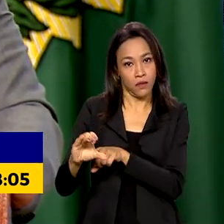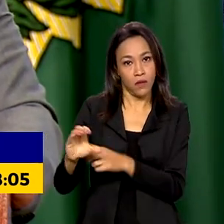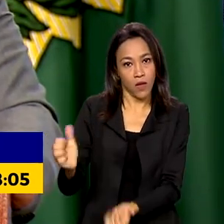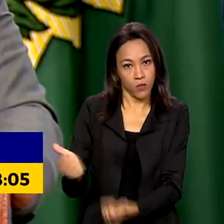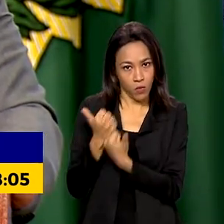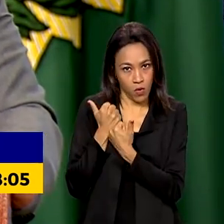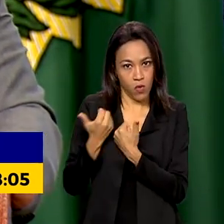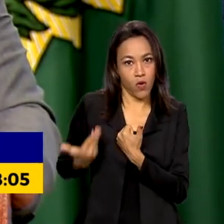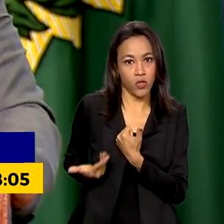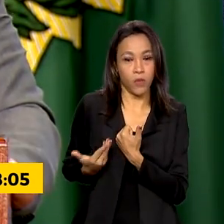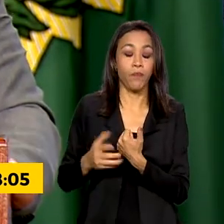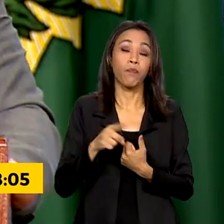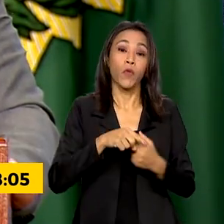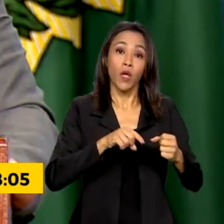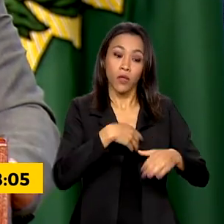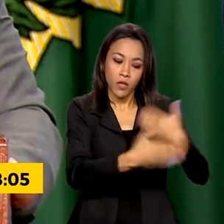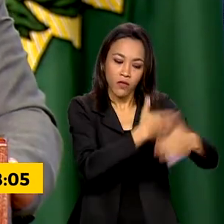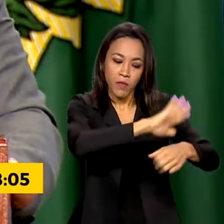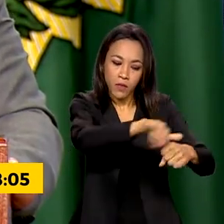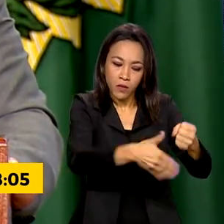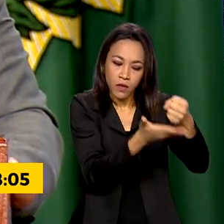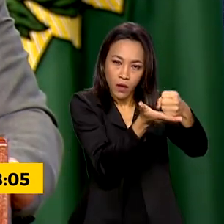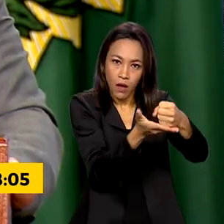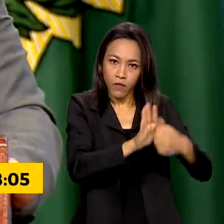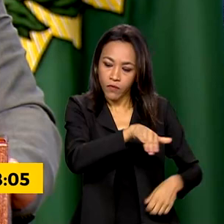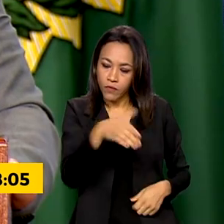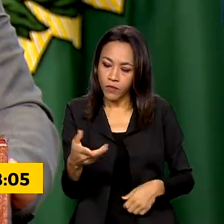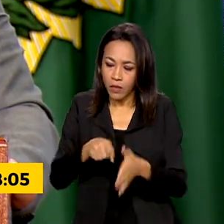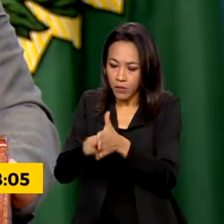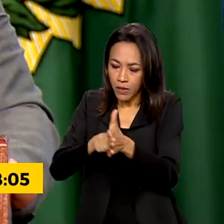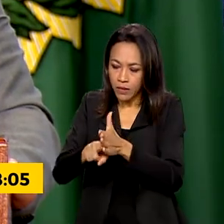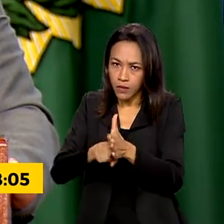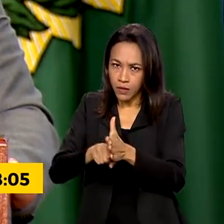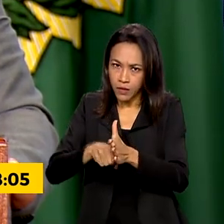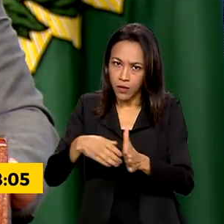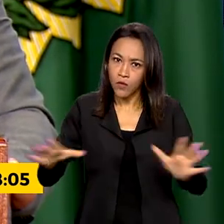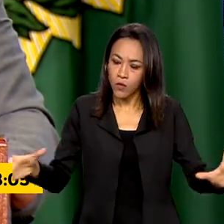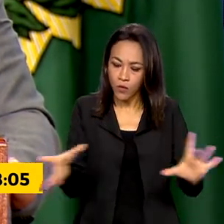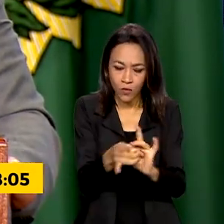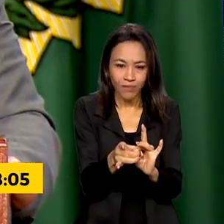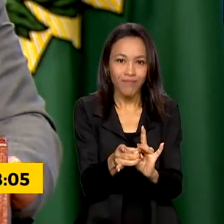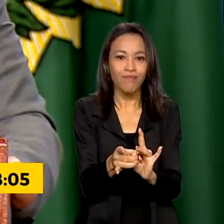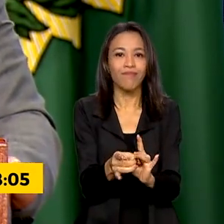que desenvolvimento sustentável e desenvolvimento científico andam de mãos dadas.